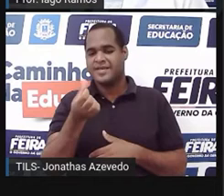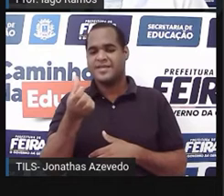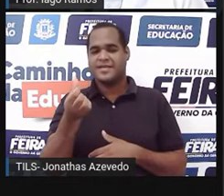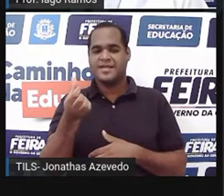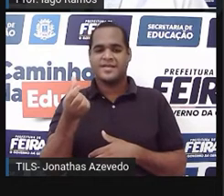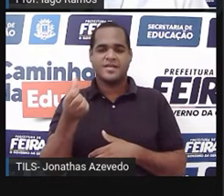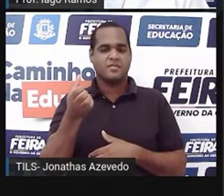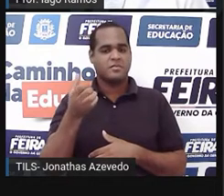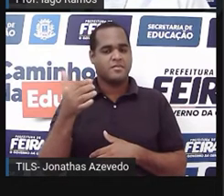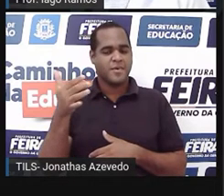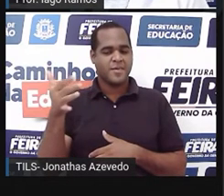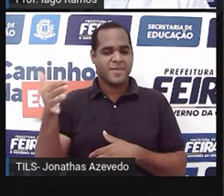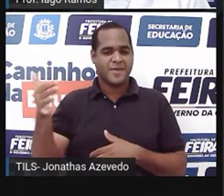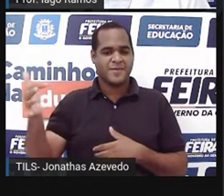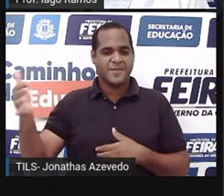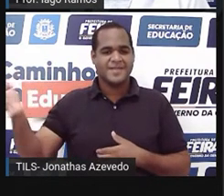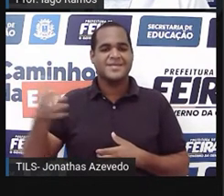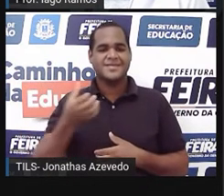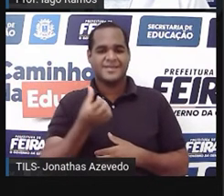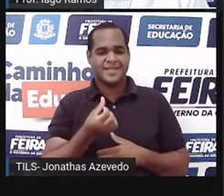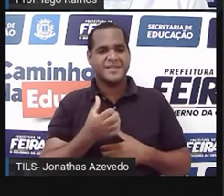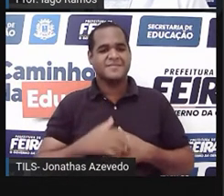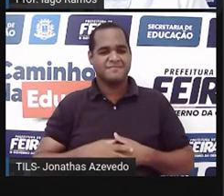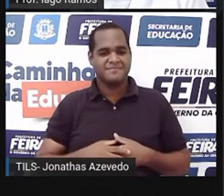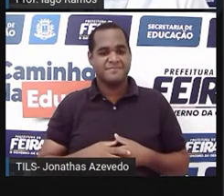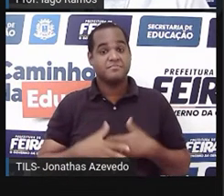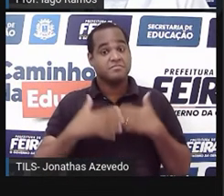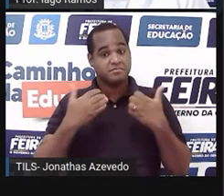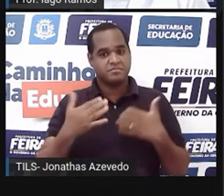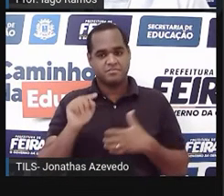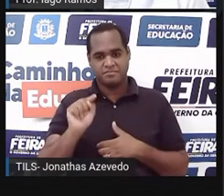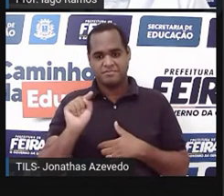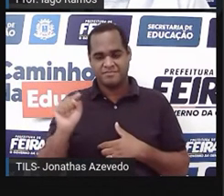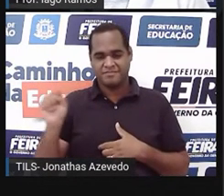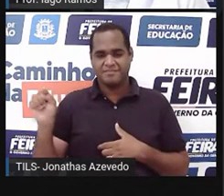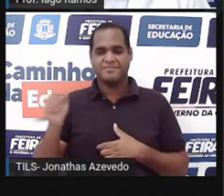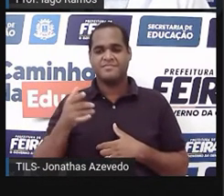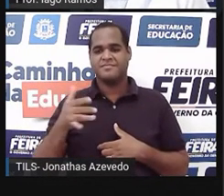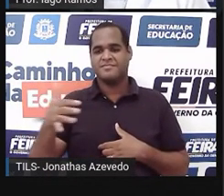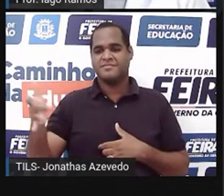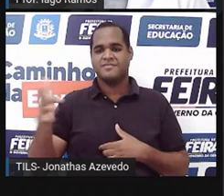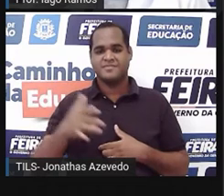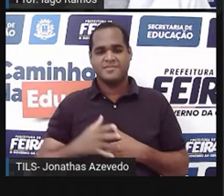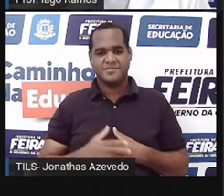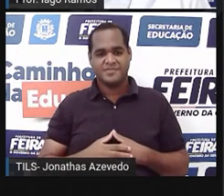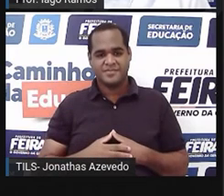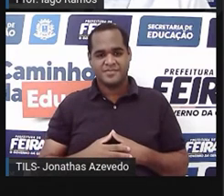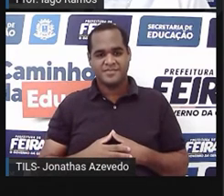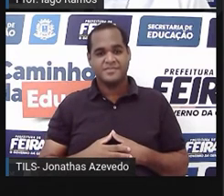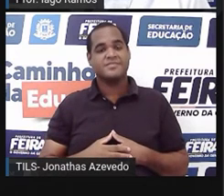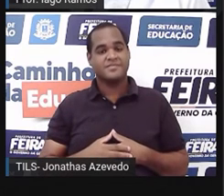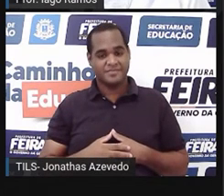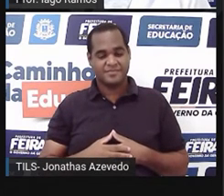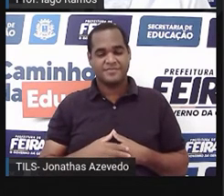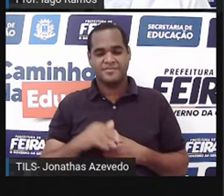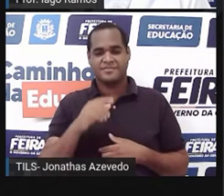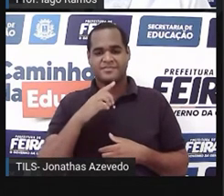seis, seis infinitamente, por isso que a gente coloca os três pontinhos, tá bom? Esse aqui é